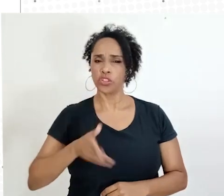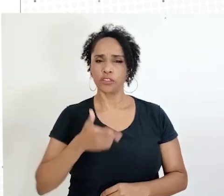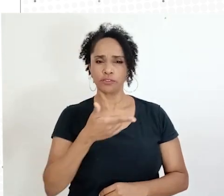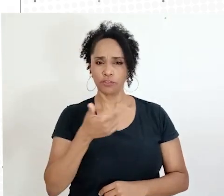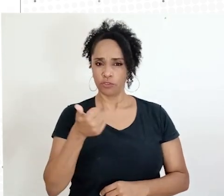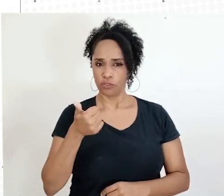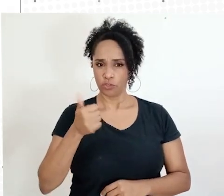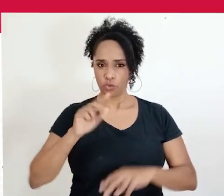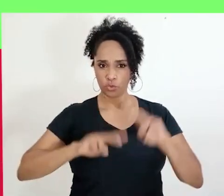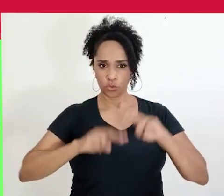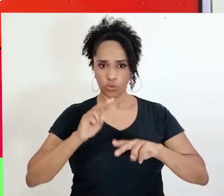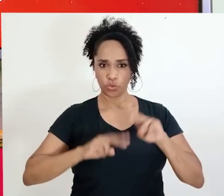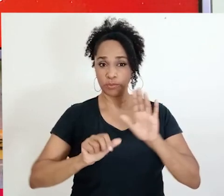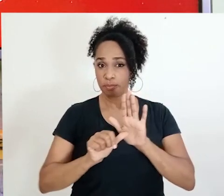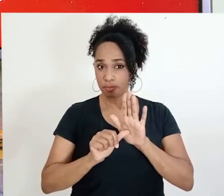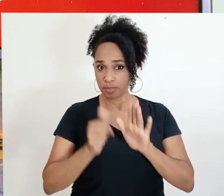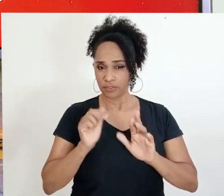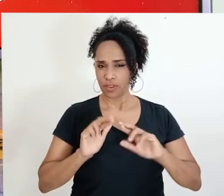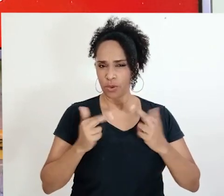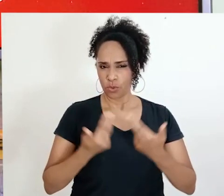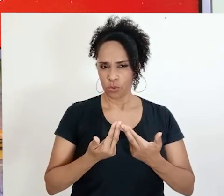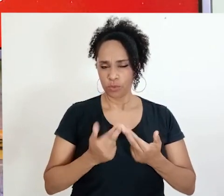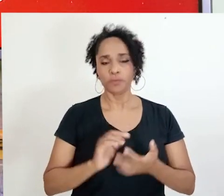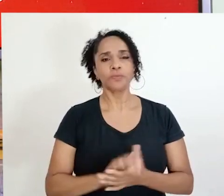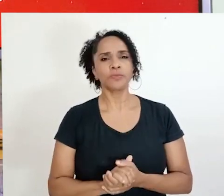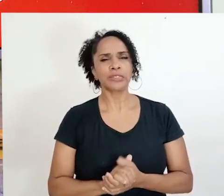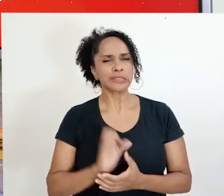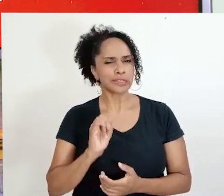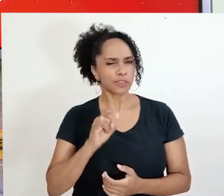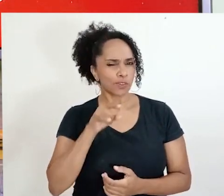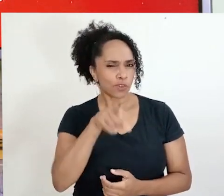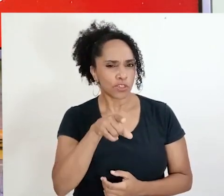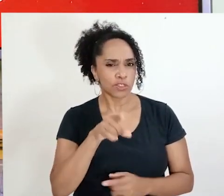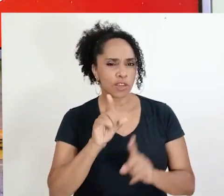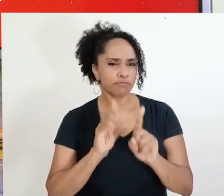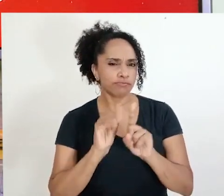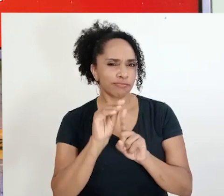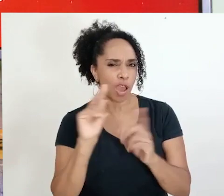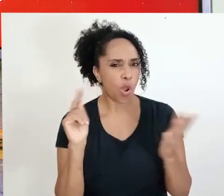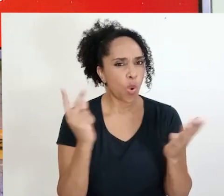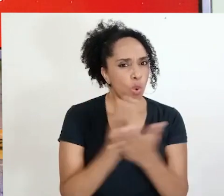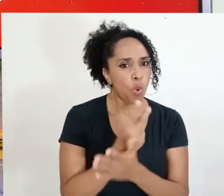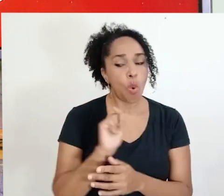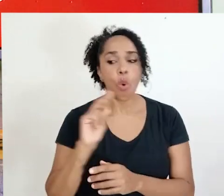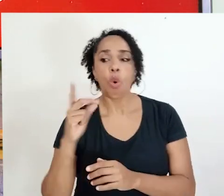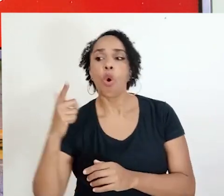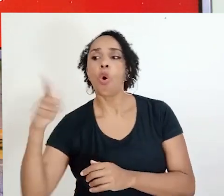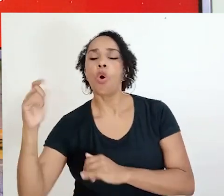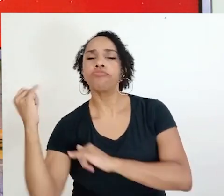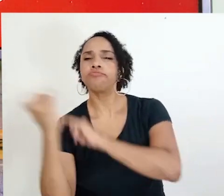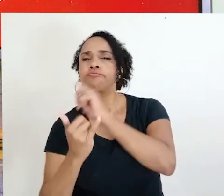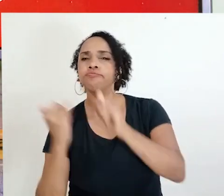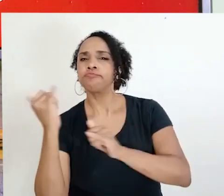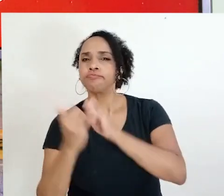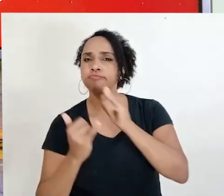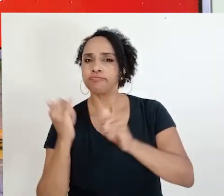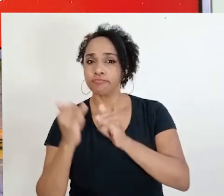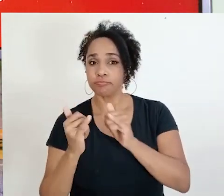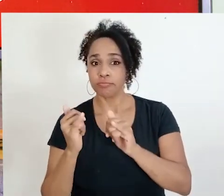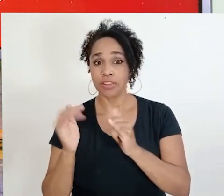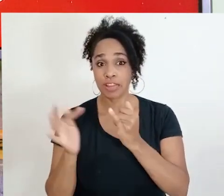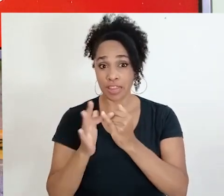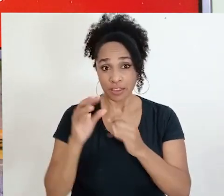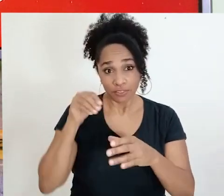realizada ontem, 21 de junho. Se for vítima de assédio sexual ou souber